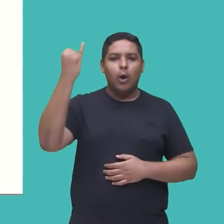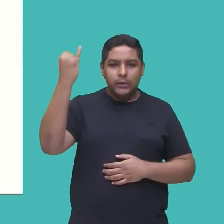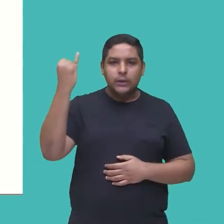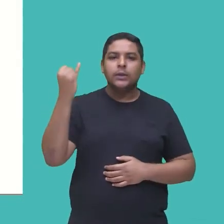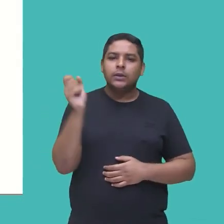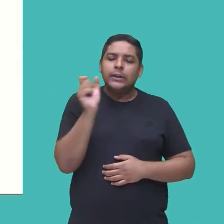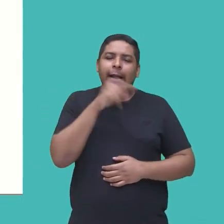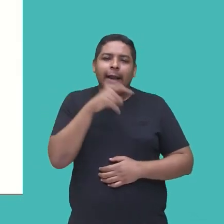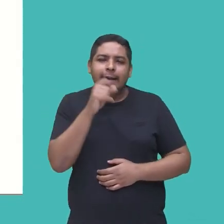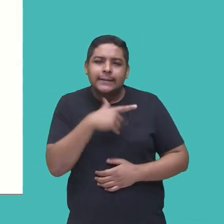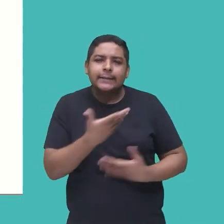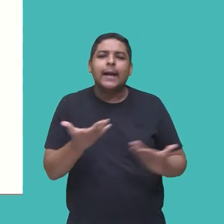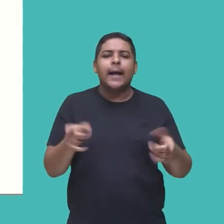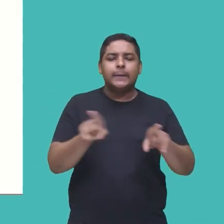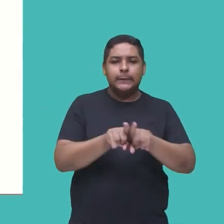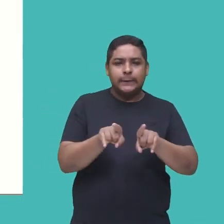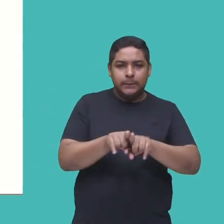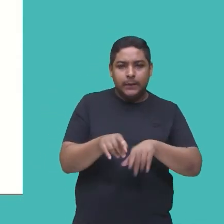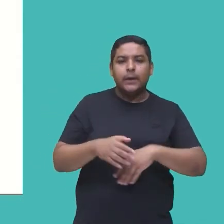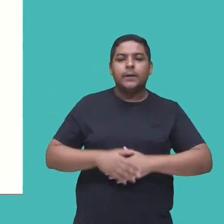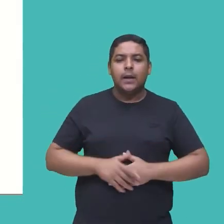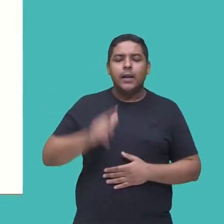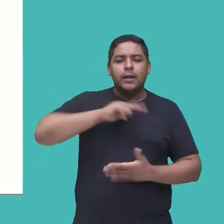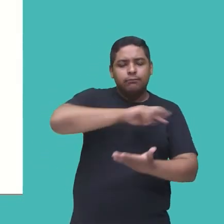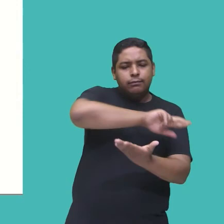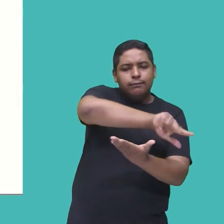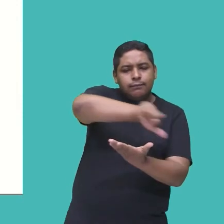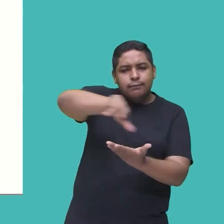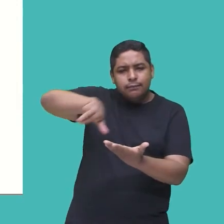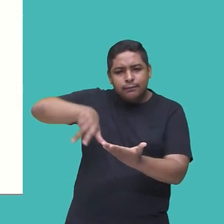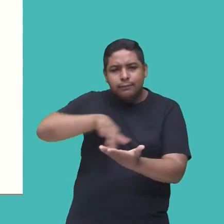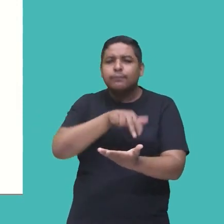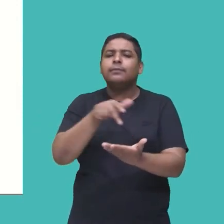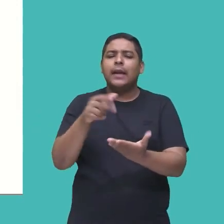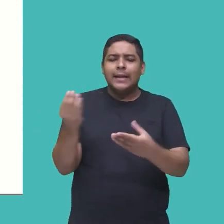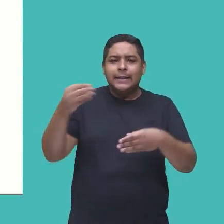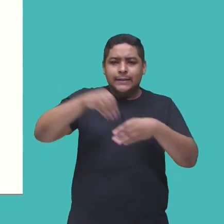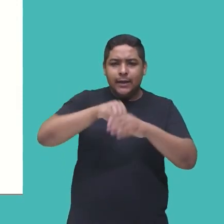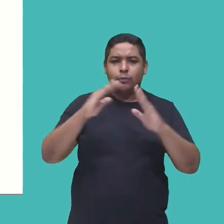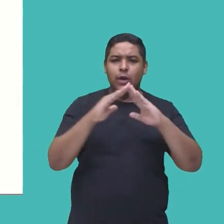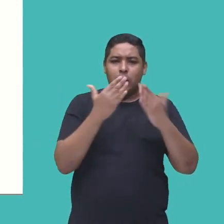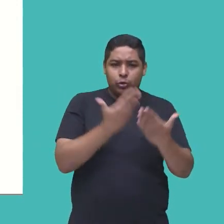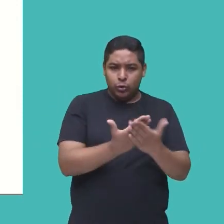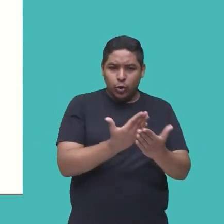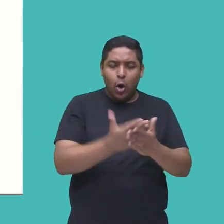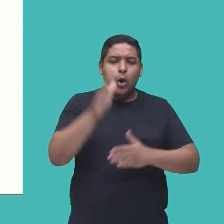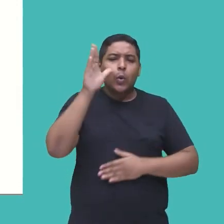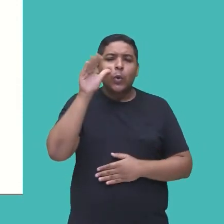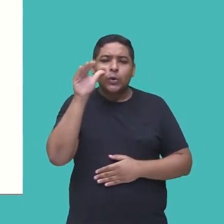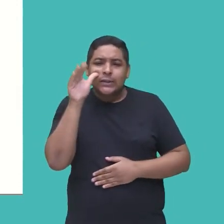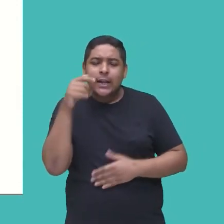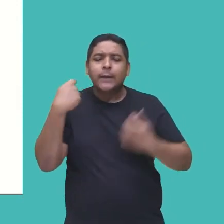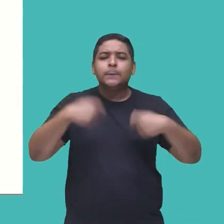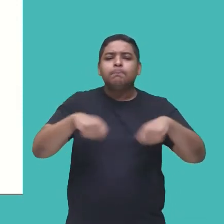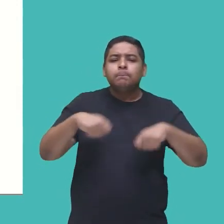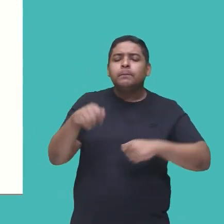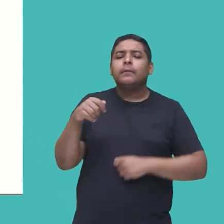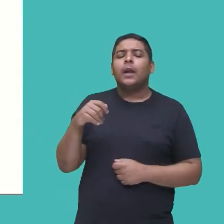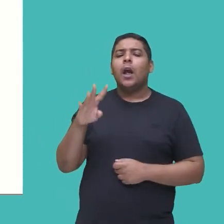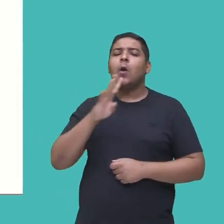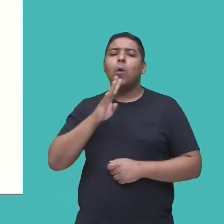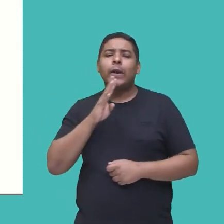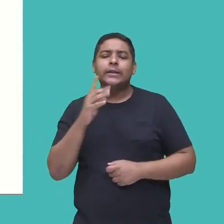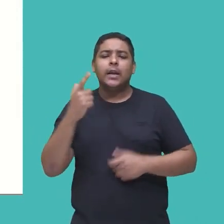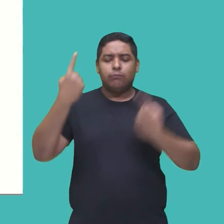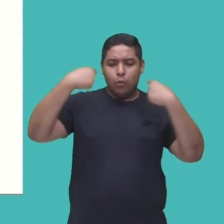que a gente tem, né, dentro de um universo da escola, com as curiosidades, e ali as necessidades de conhecer um pouco mais sobre o